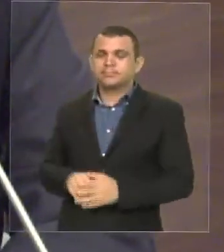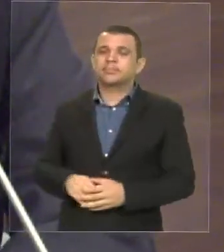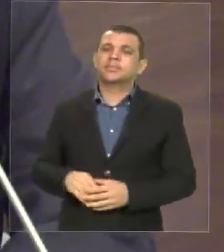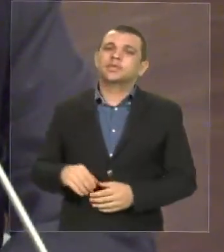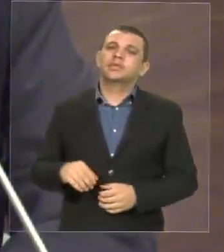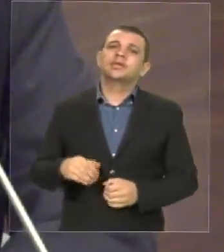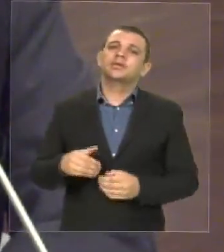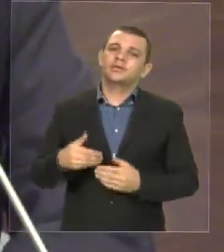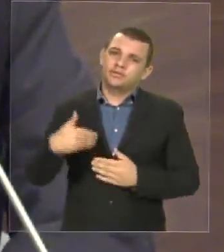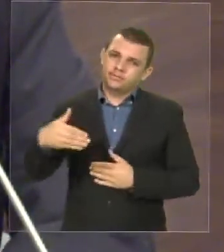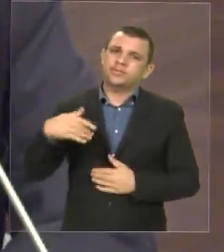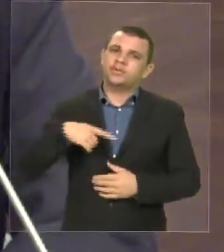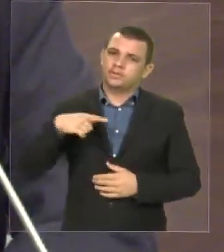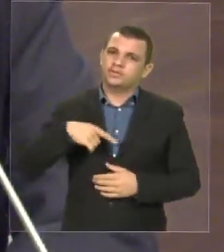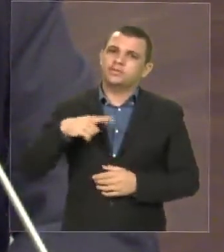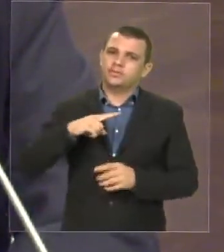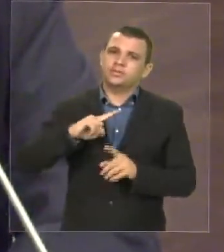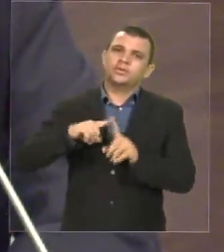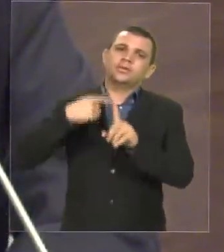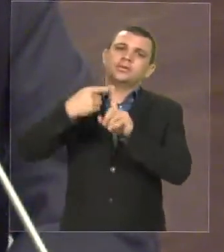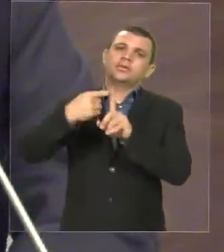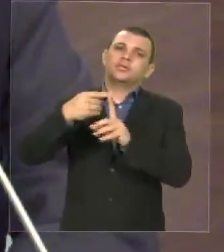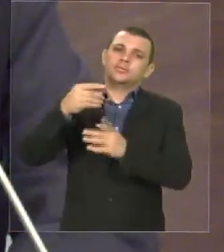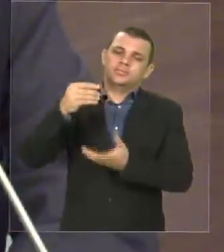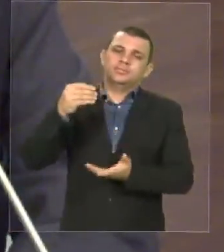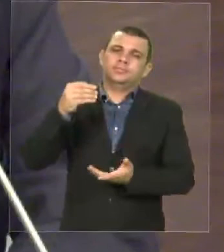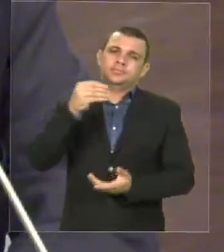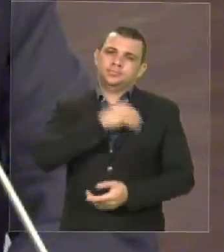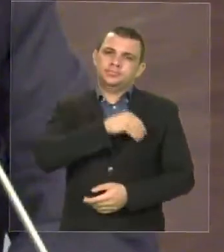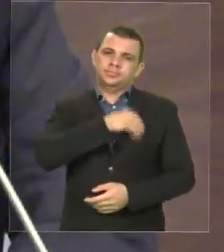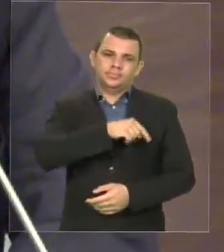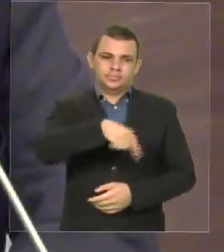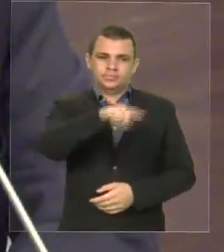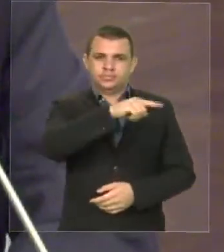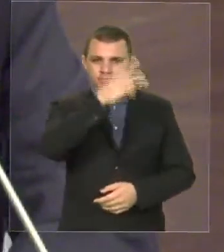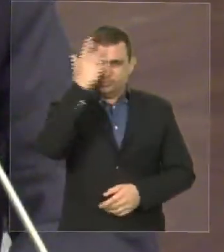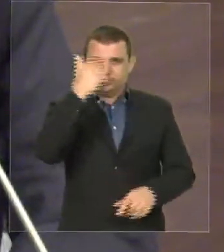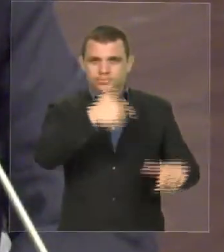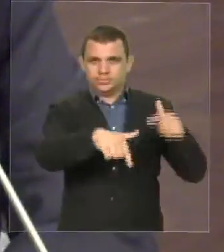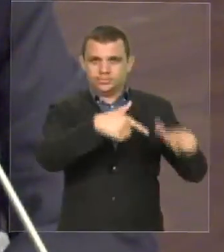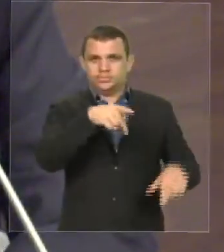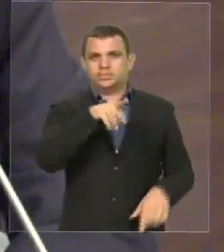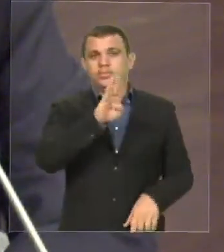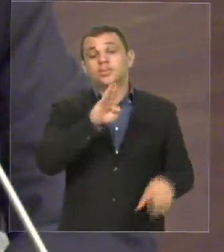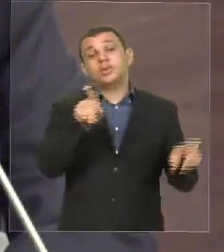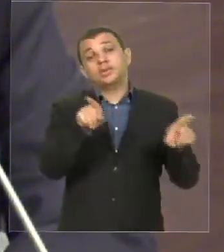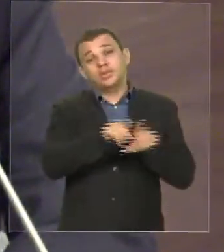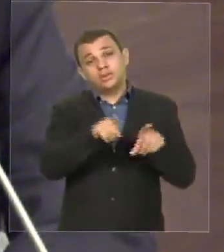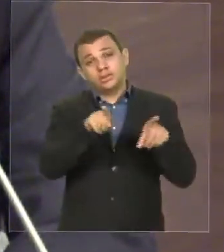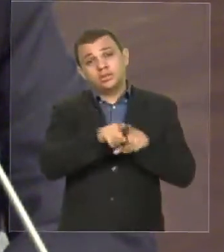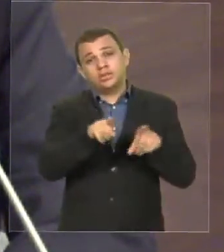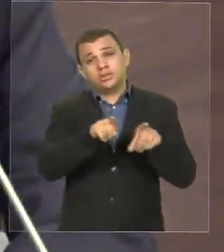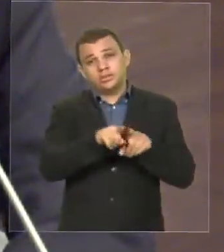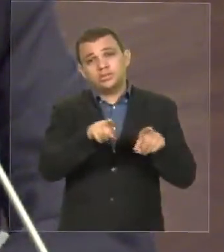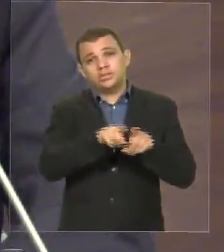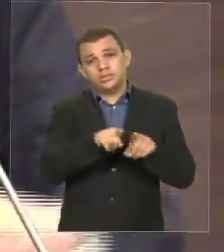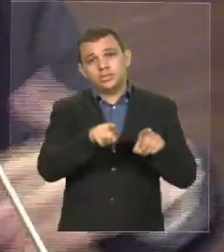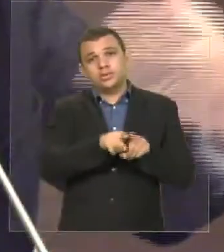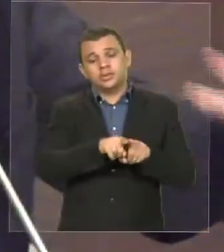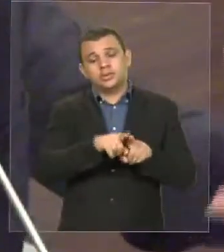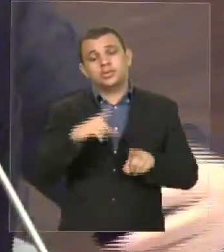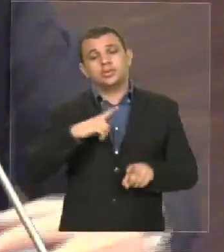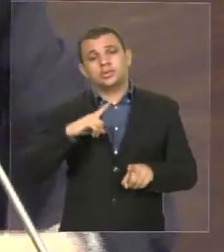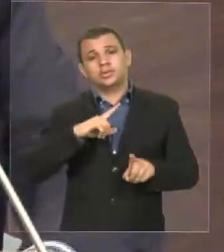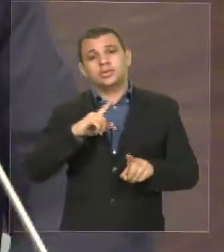aumento, sim, real para os funcionários públicos, como também mais